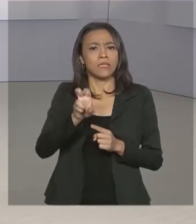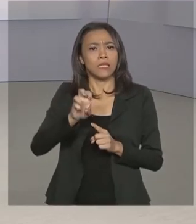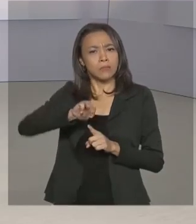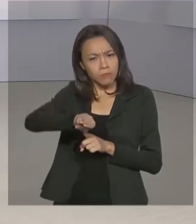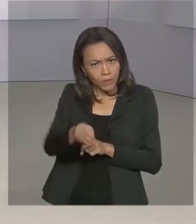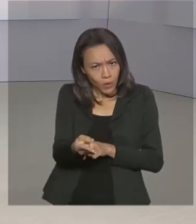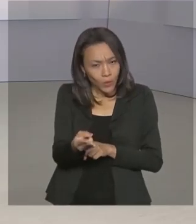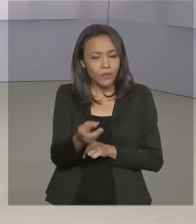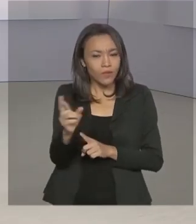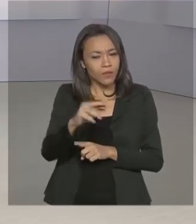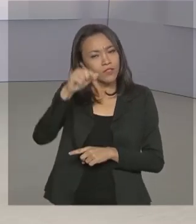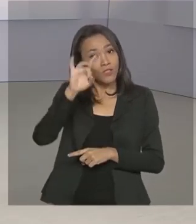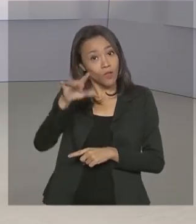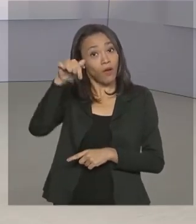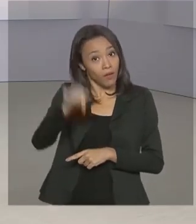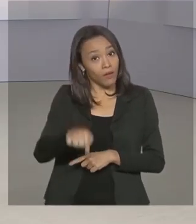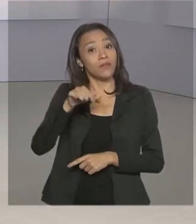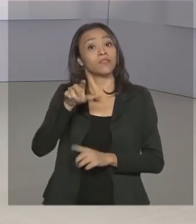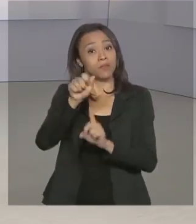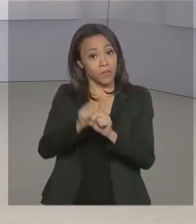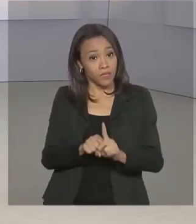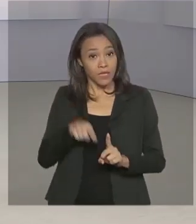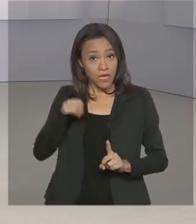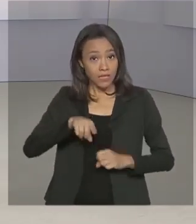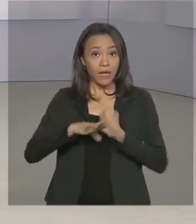somente neste mês. A